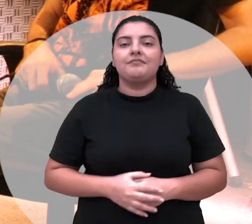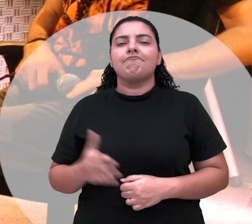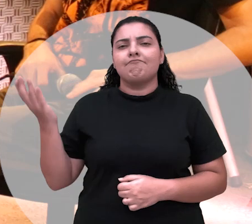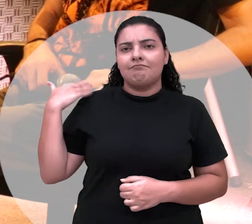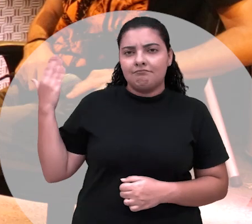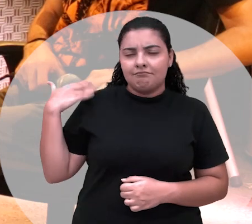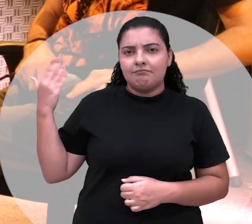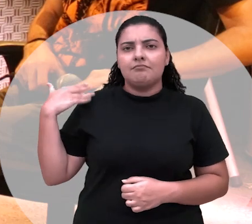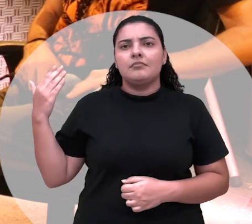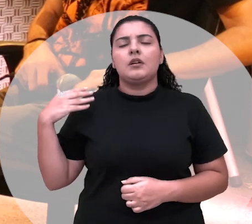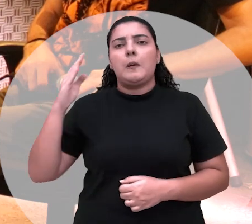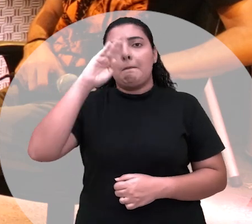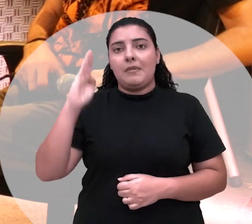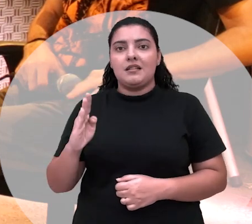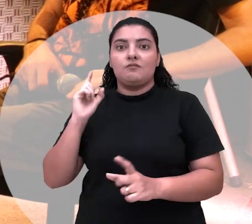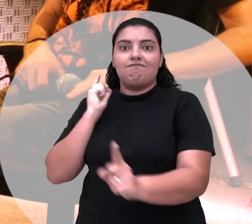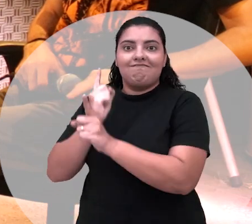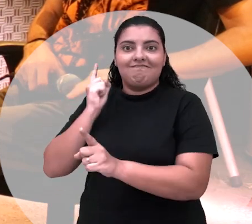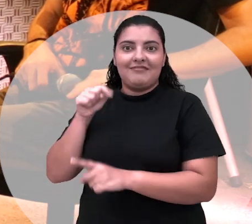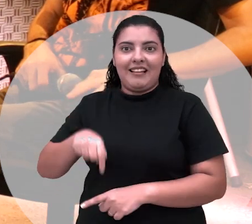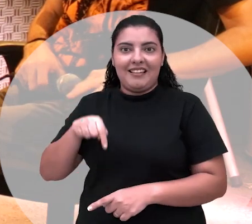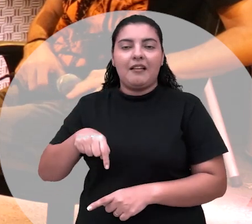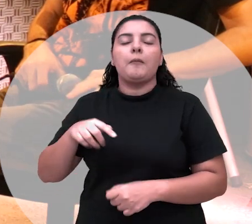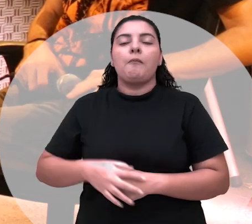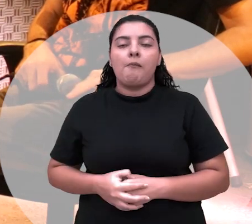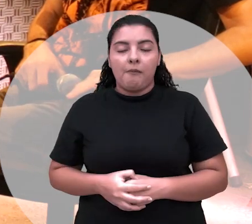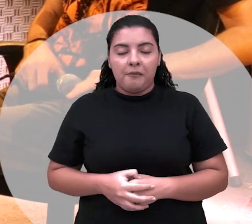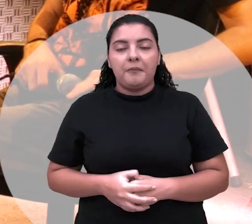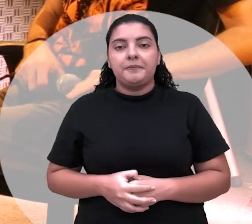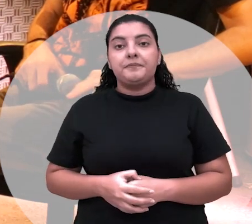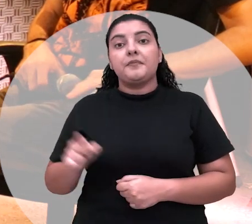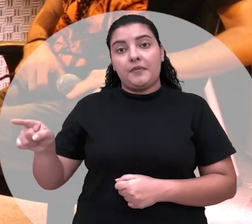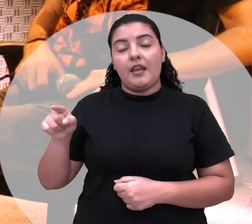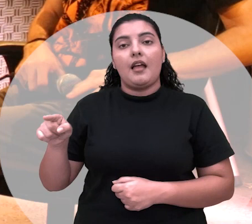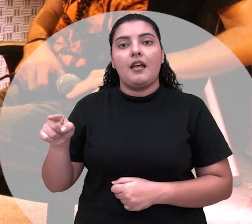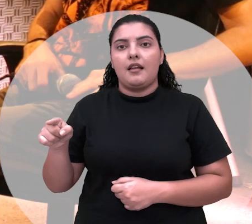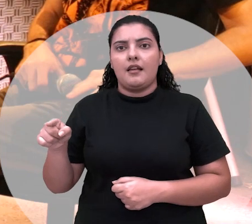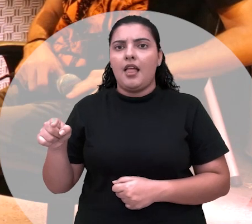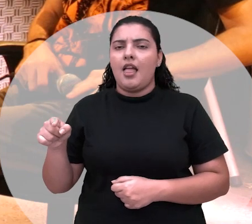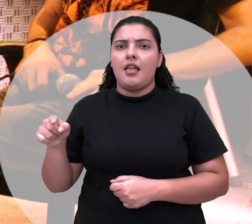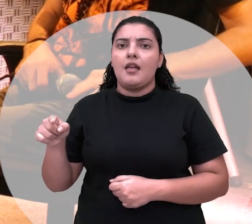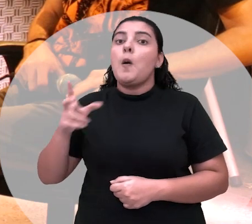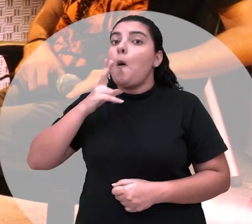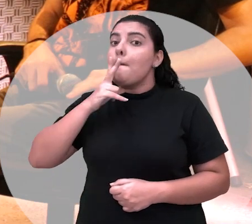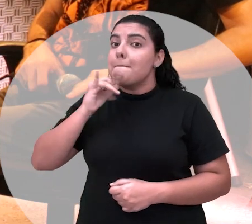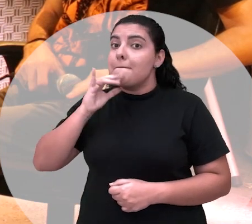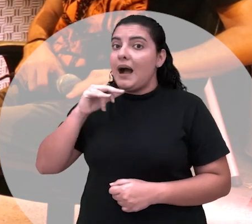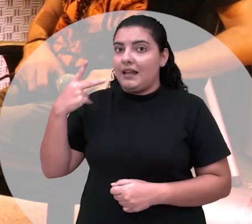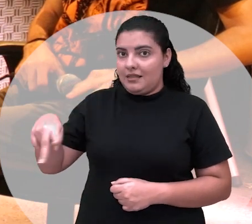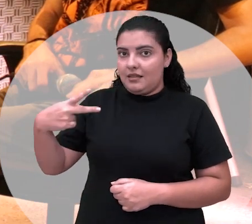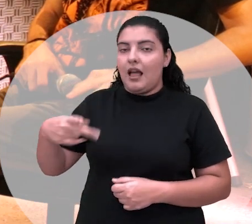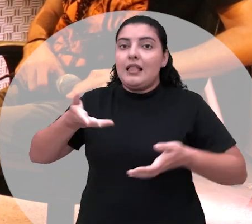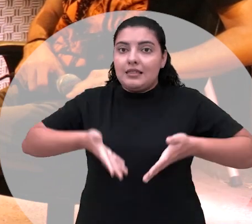que o Brasil foi descoberto então ela ela não veio na corte veio o pai dela então ela